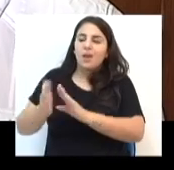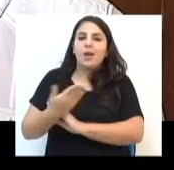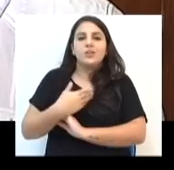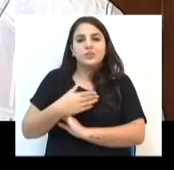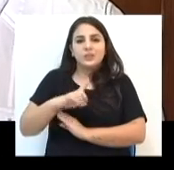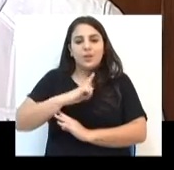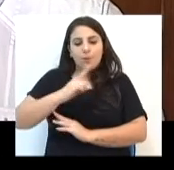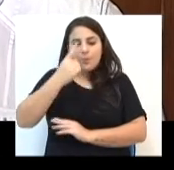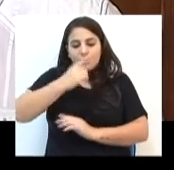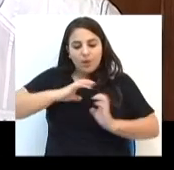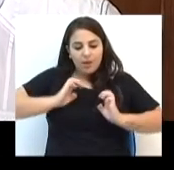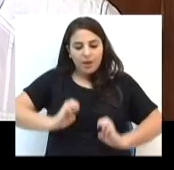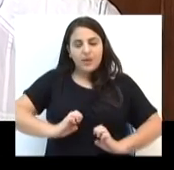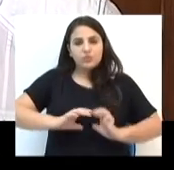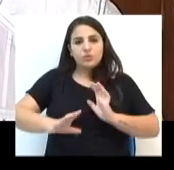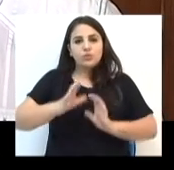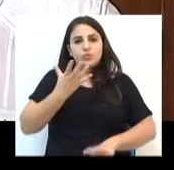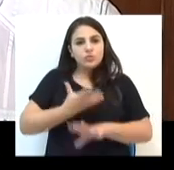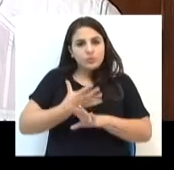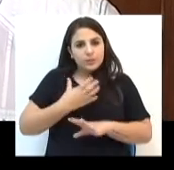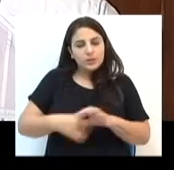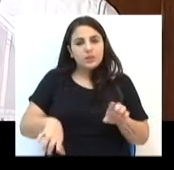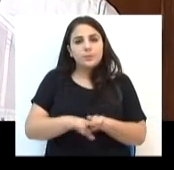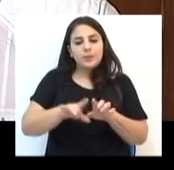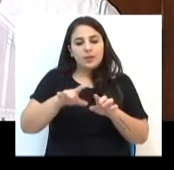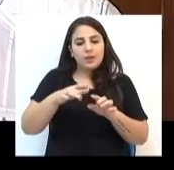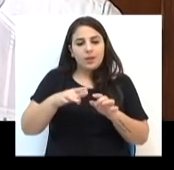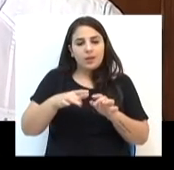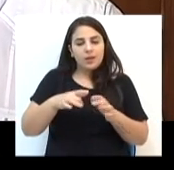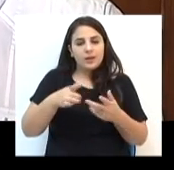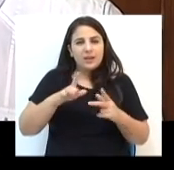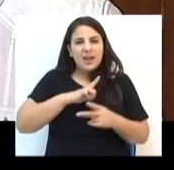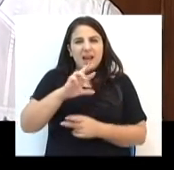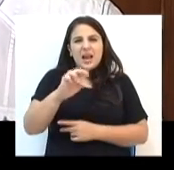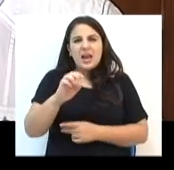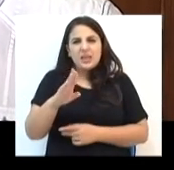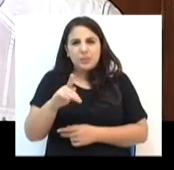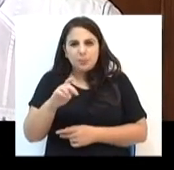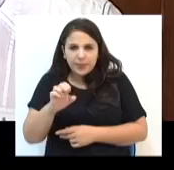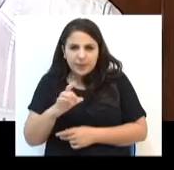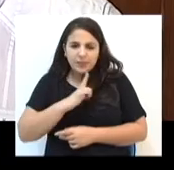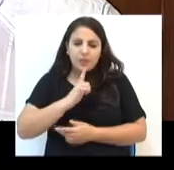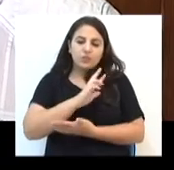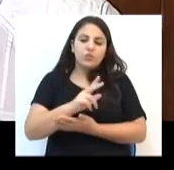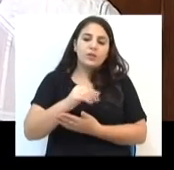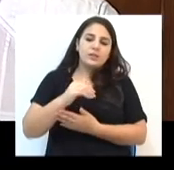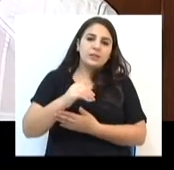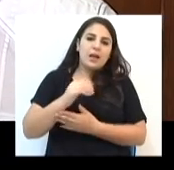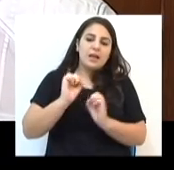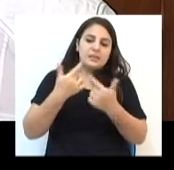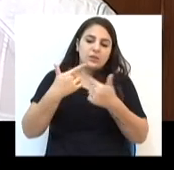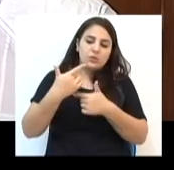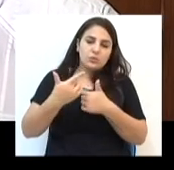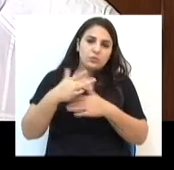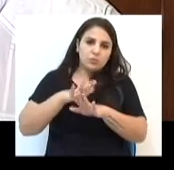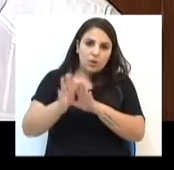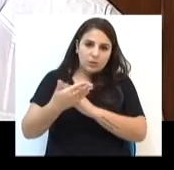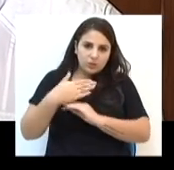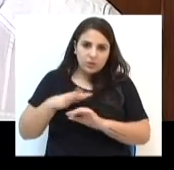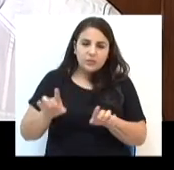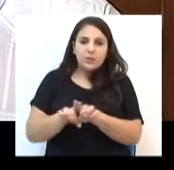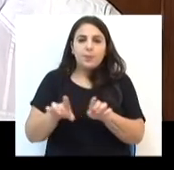de perfil ético, de disciplina. Também o Planalto Hubig, eles desenvolvem diversas ações solidárias. Uma que ficou